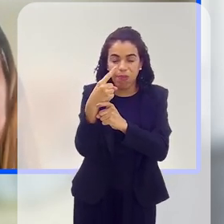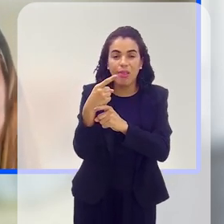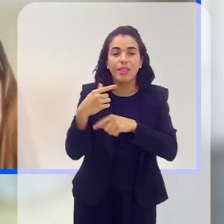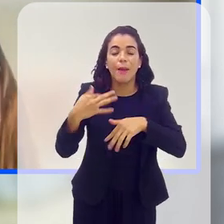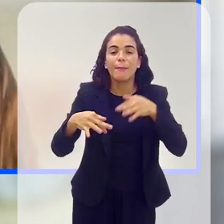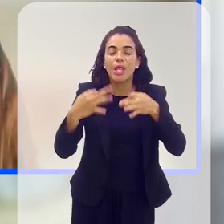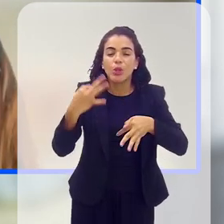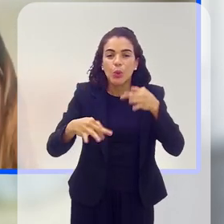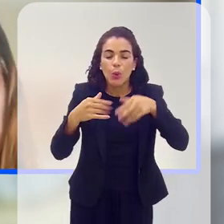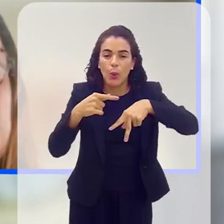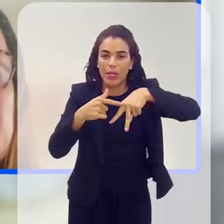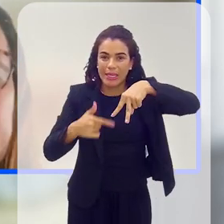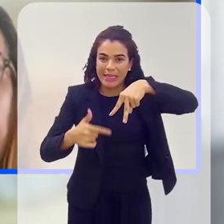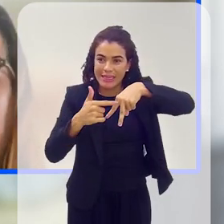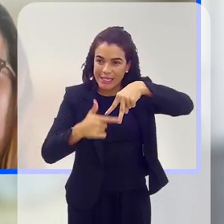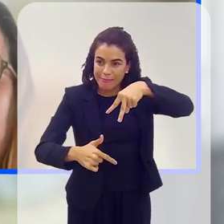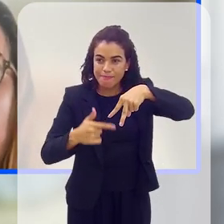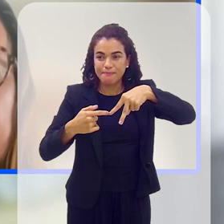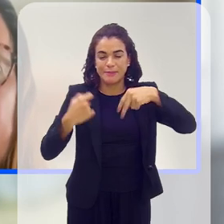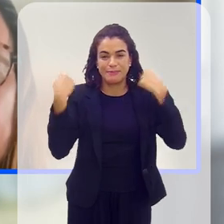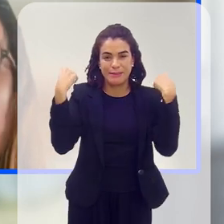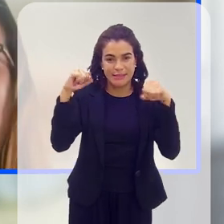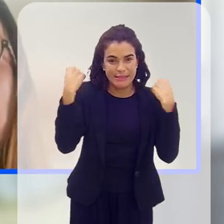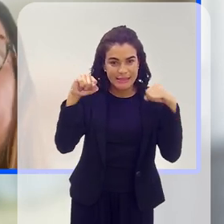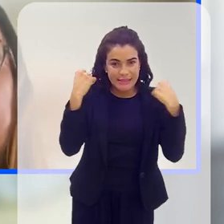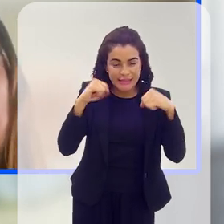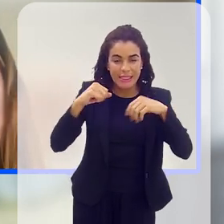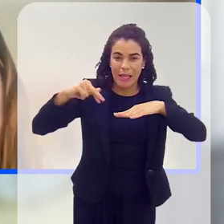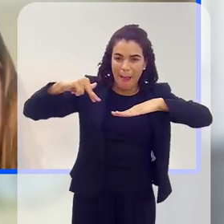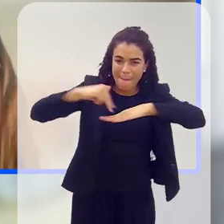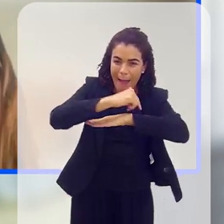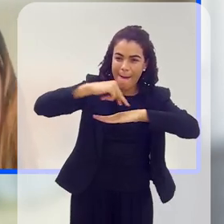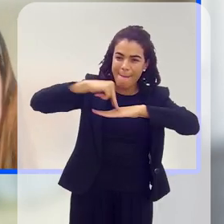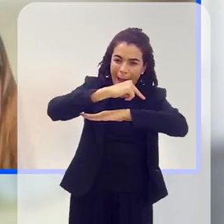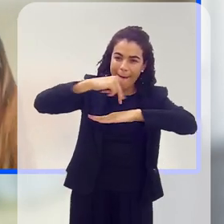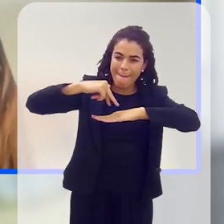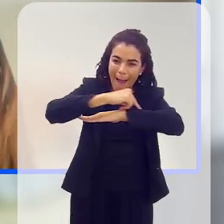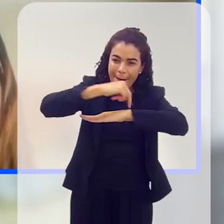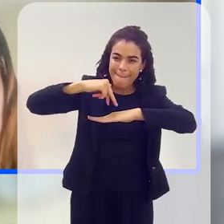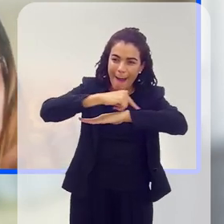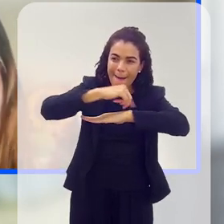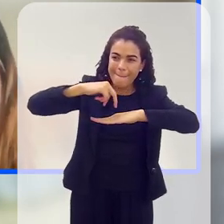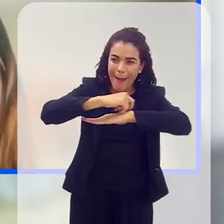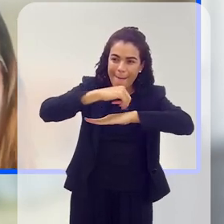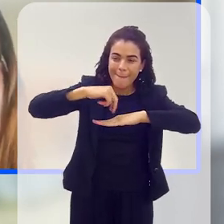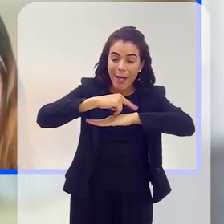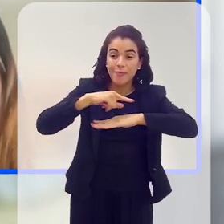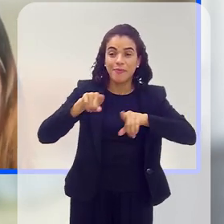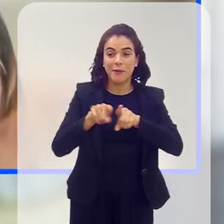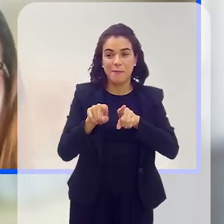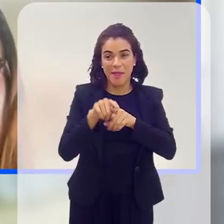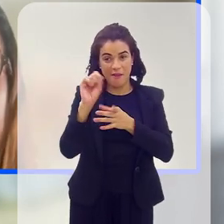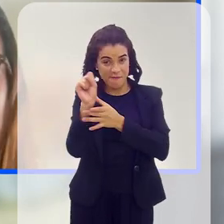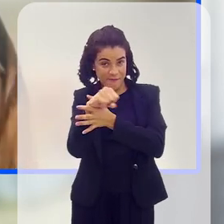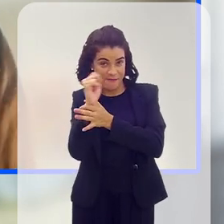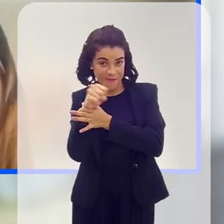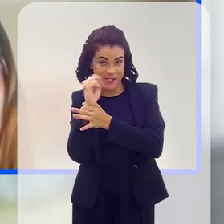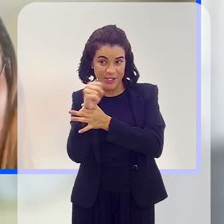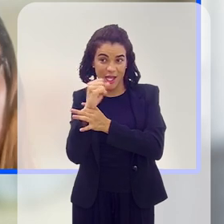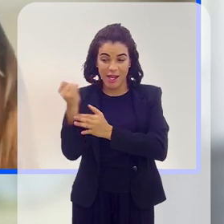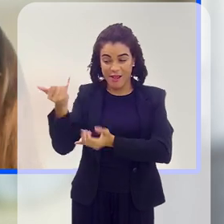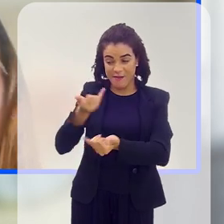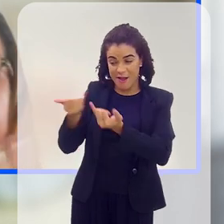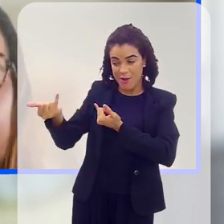pernas, então, eu tenho que estar sempre fazendo atividades físicas, fazendo caminhada, a nossa fisioterapeuta aí,